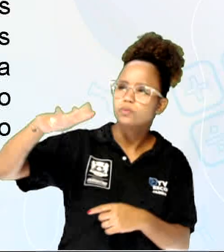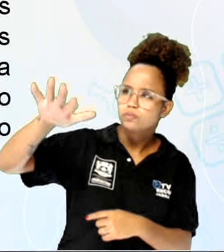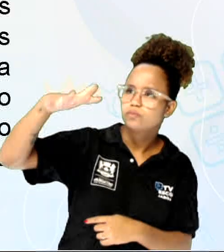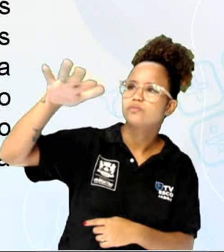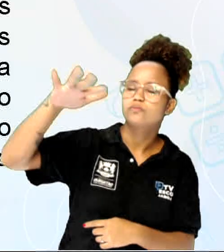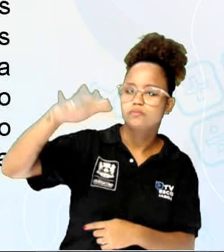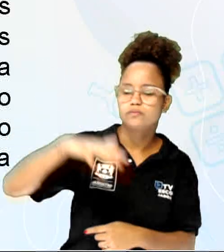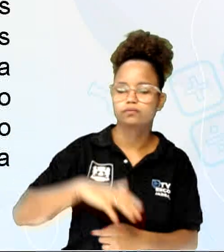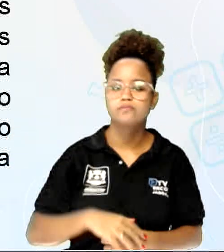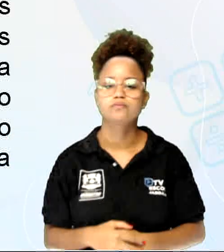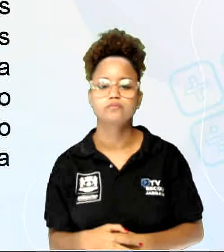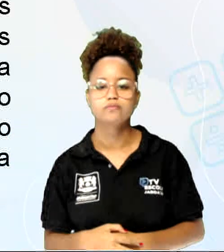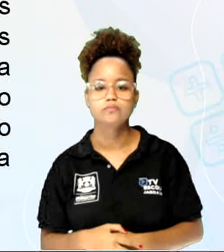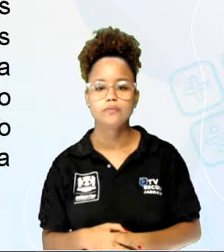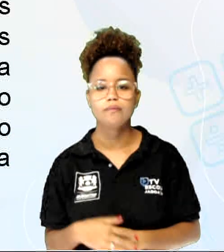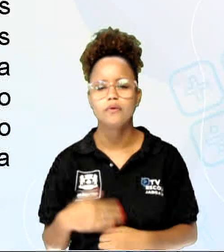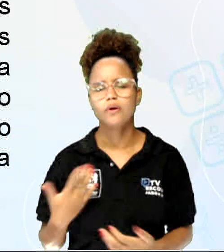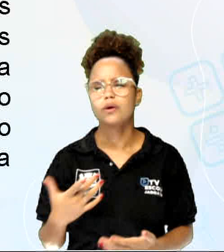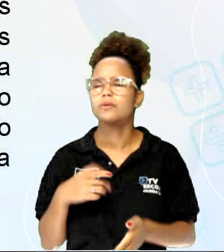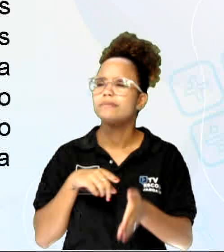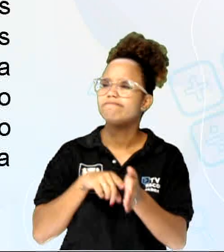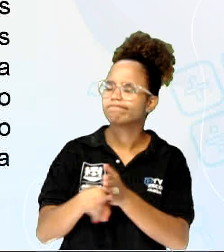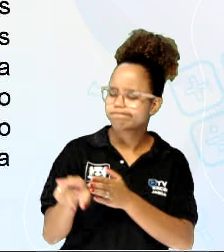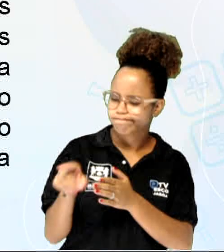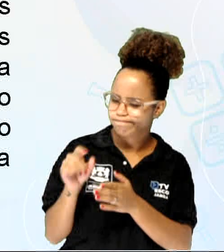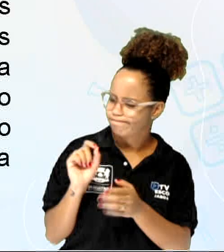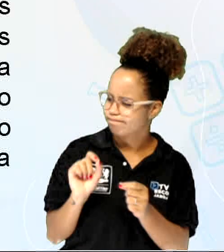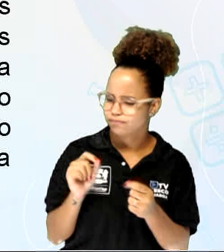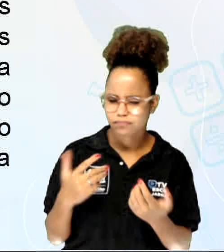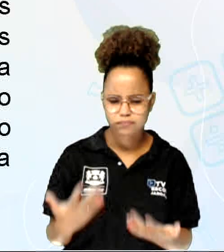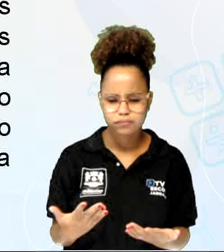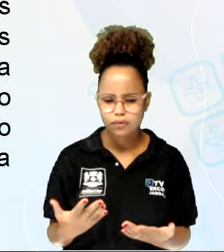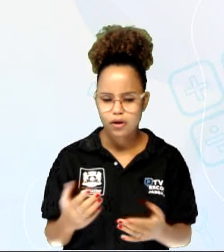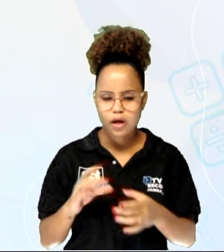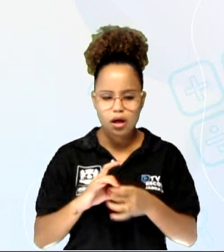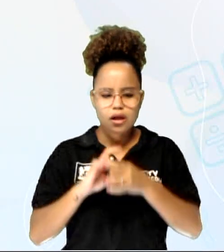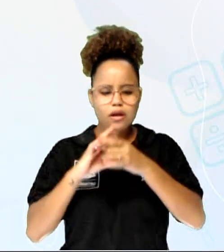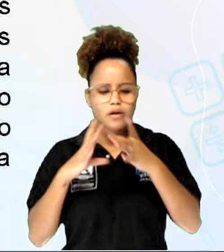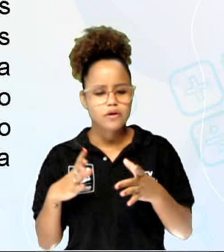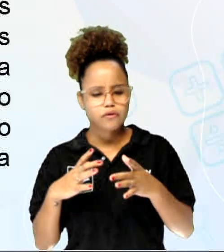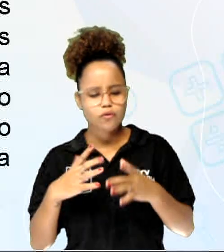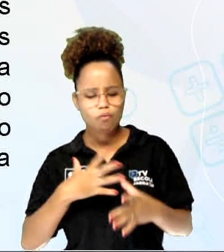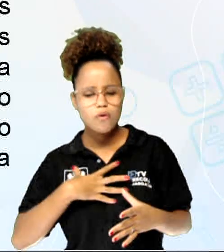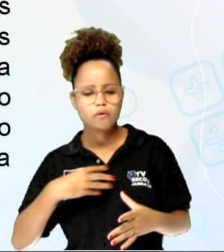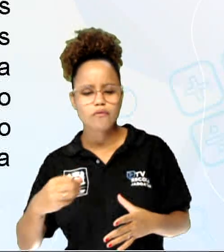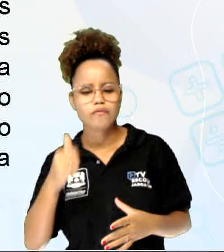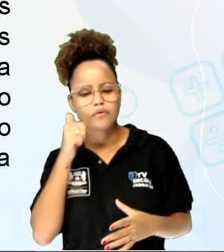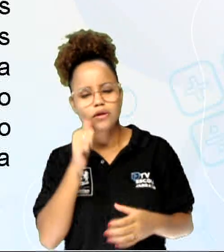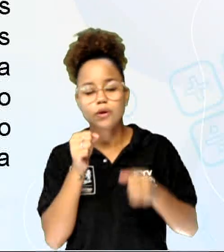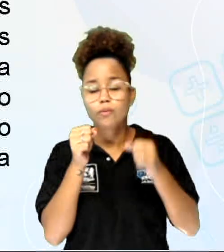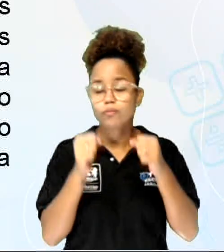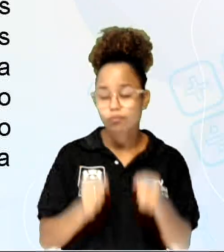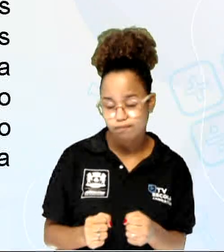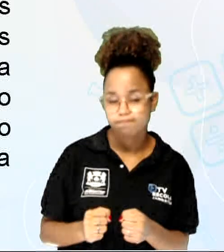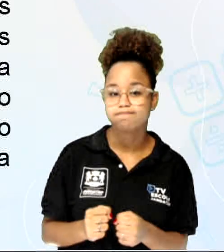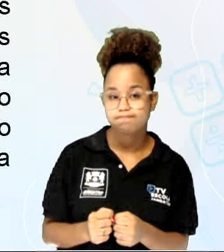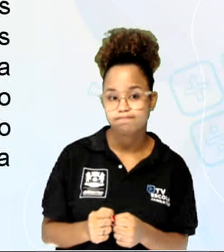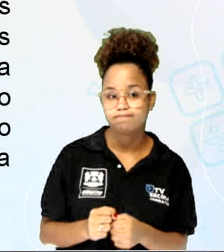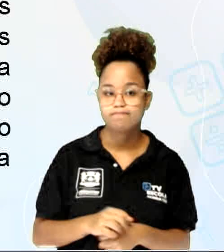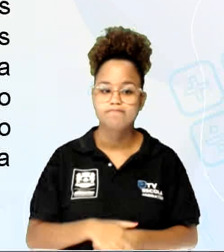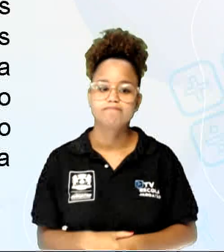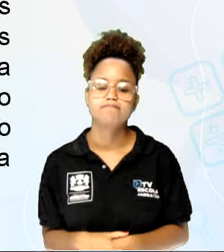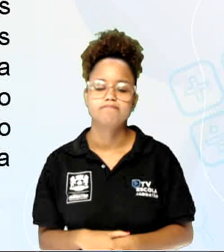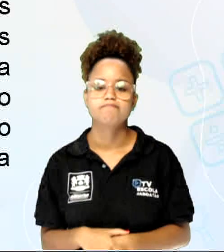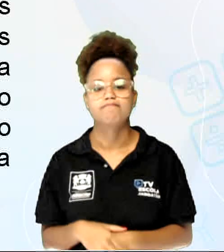pipa do outro. Eu me perguntava como livre uma filha poderia ser. Pois é,